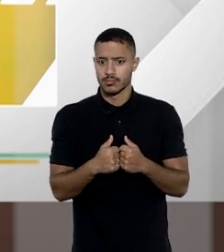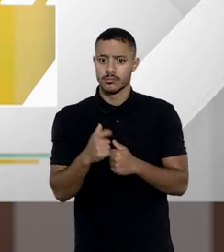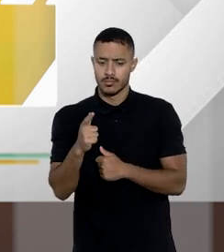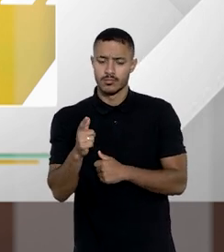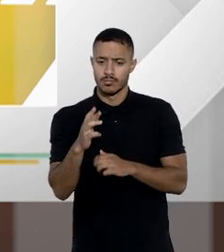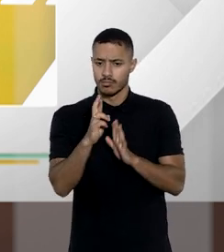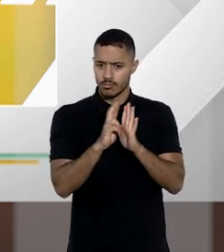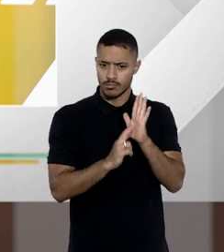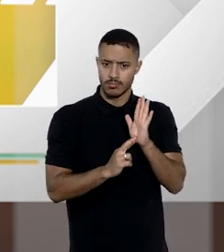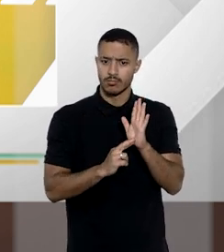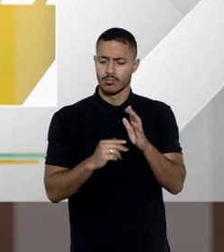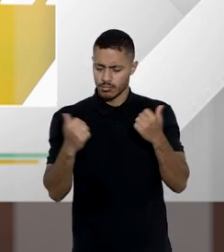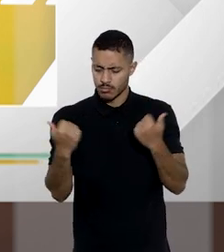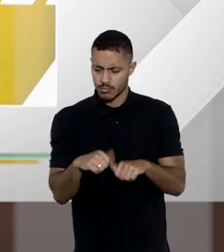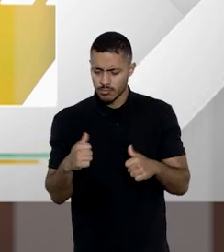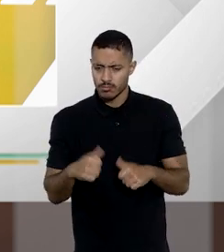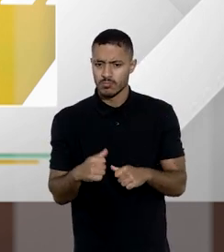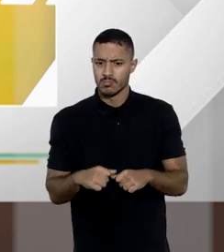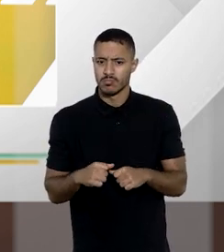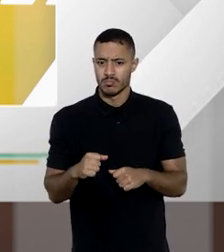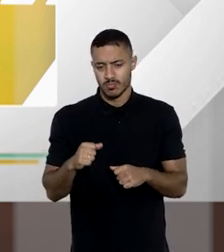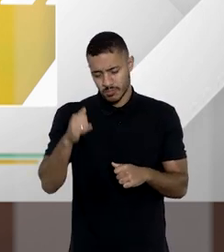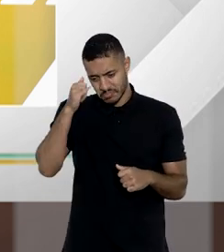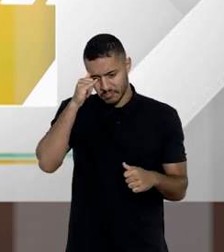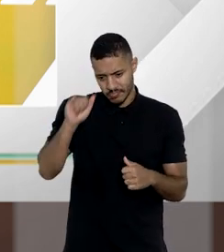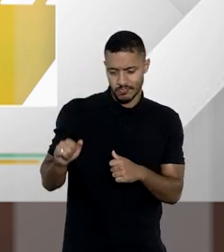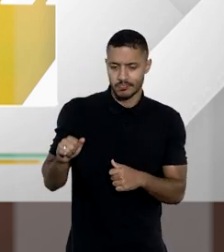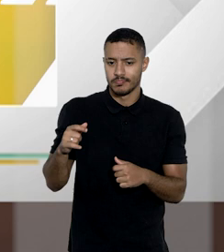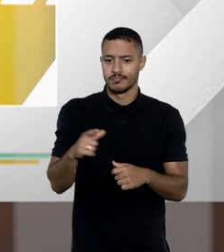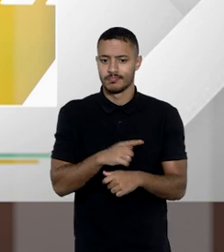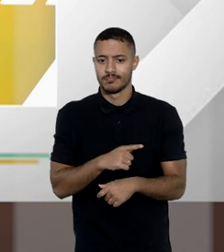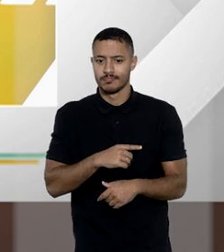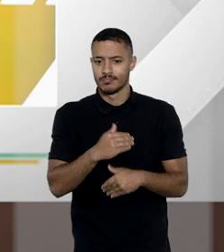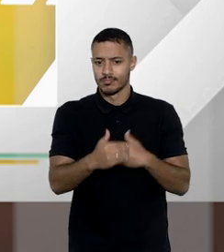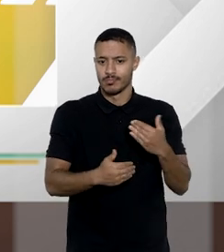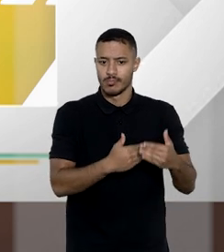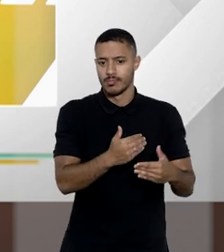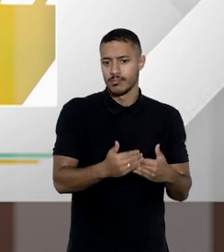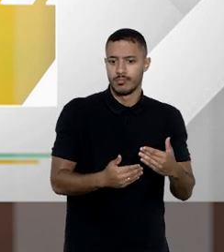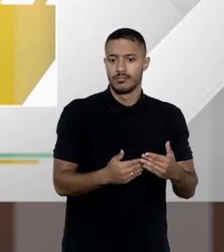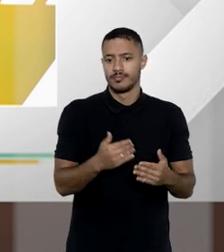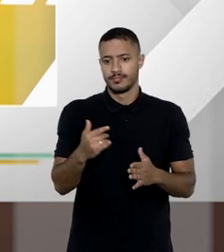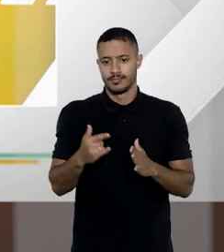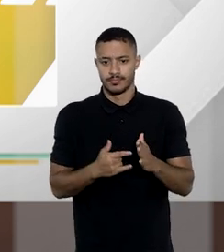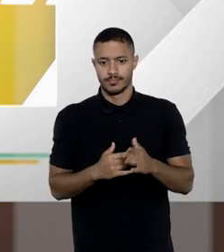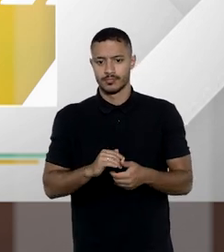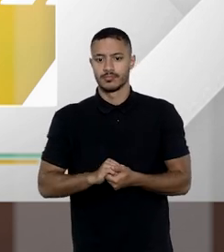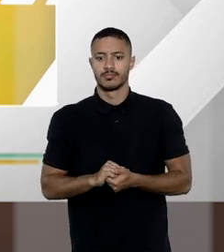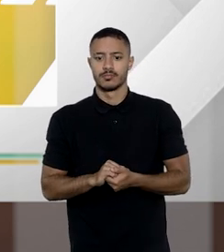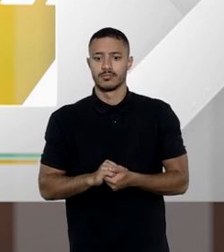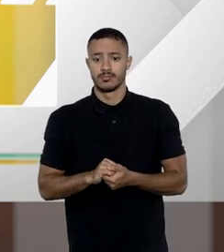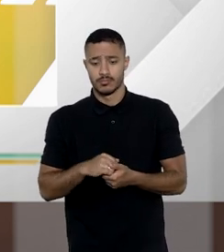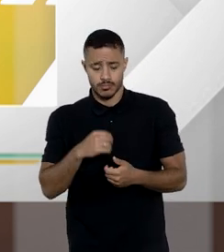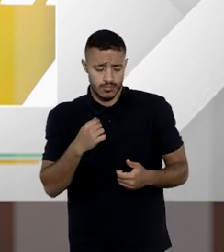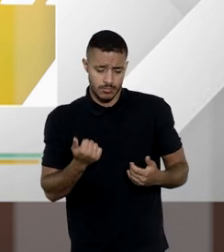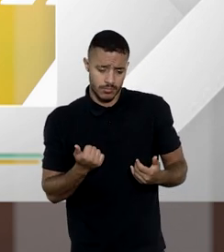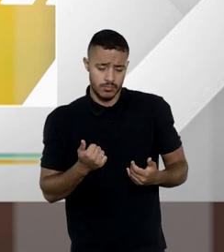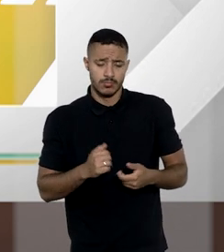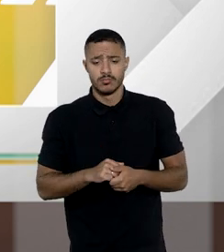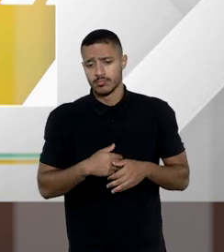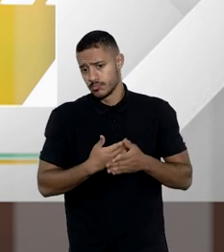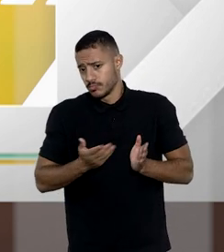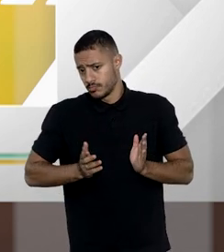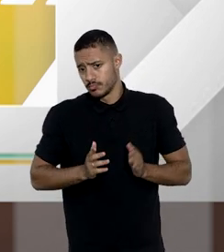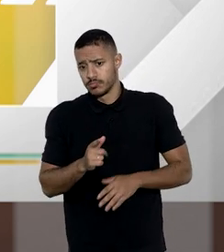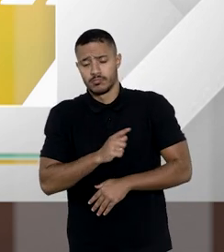ela a regularização é necessária ou dispensável para que haja o prosseguimento do inventário Bom Tiago